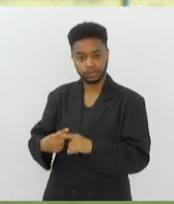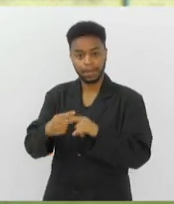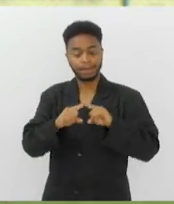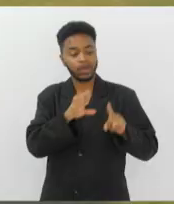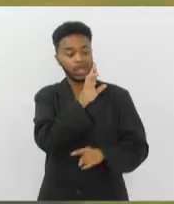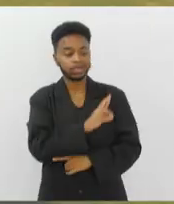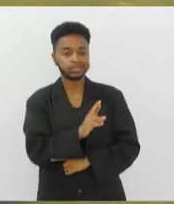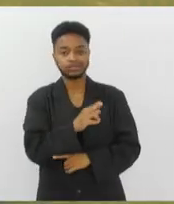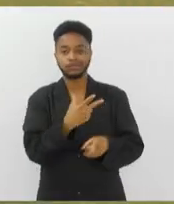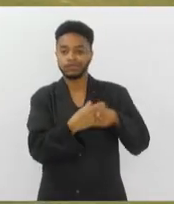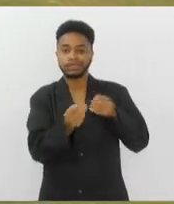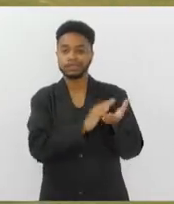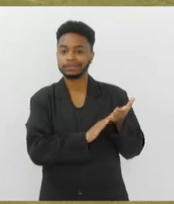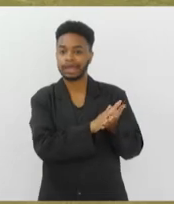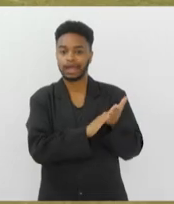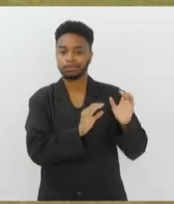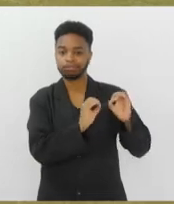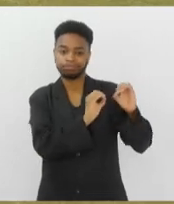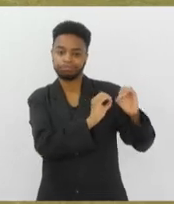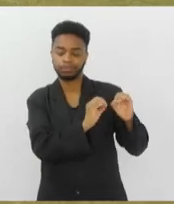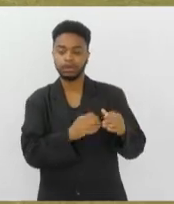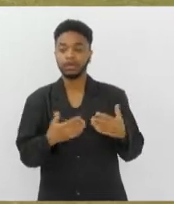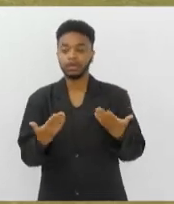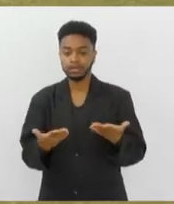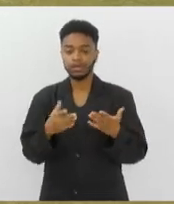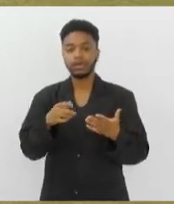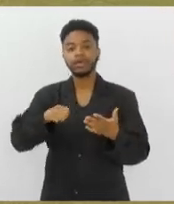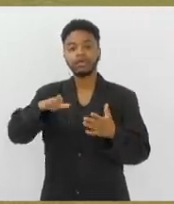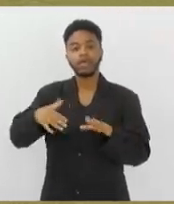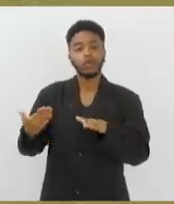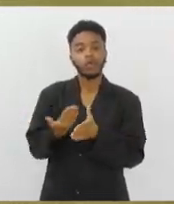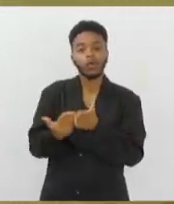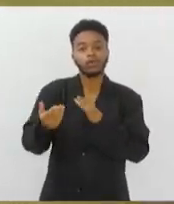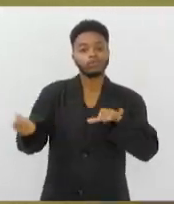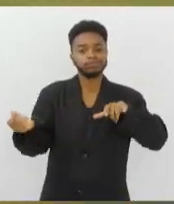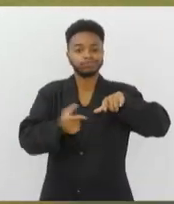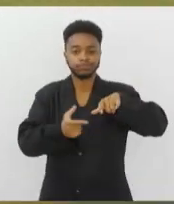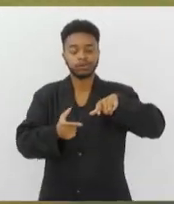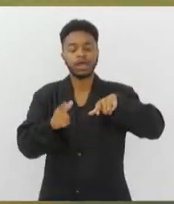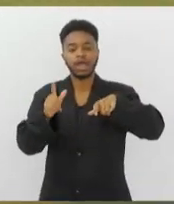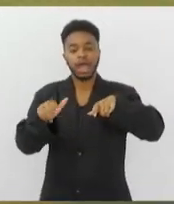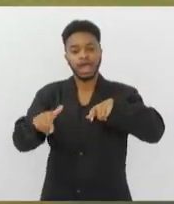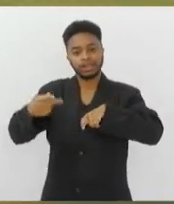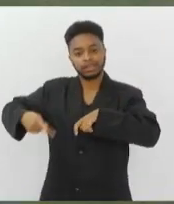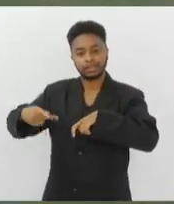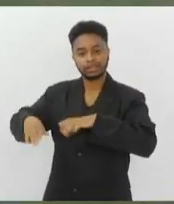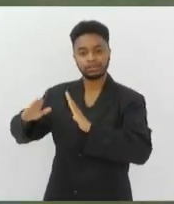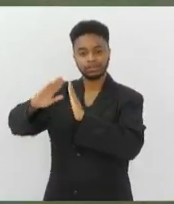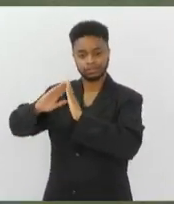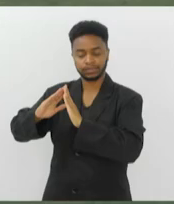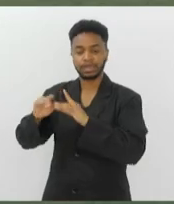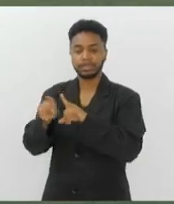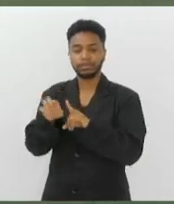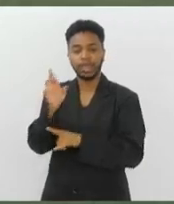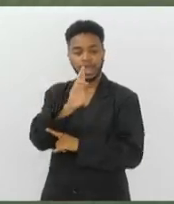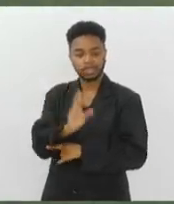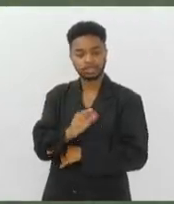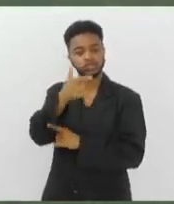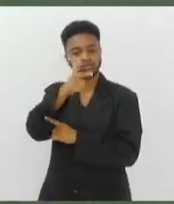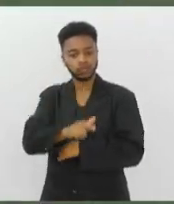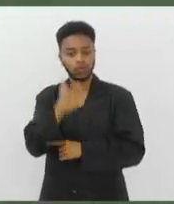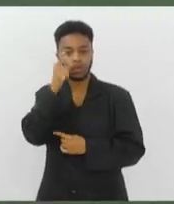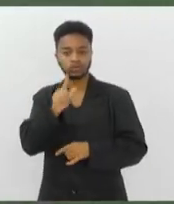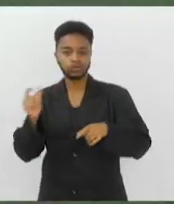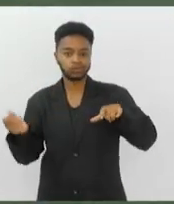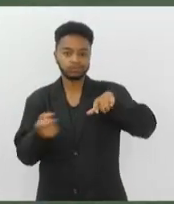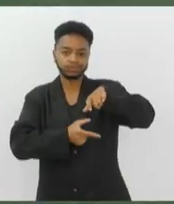cinco partidas. E quem abriu o marcador foi o time da casa, com o Adilho de Bala na segunda etapa. E o Resende mais uma vez conseguiu o